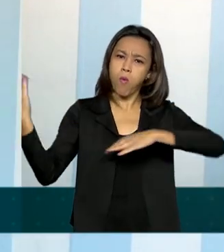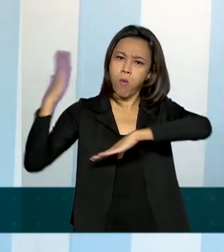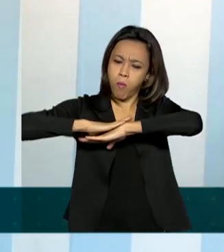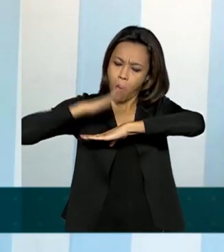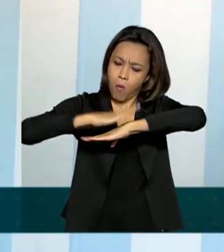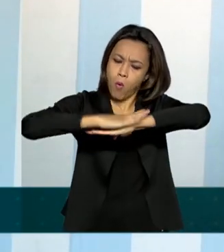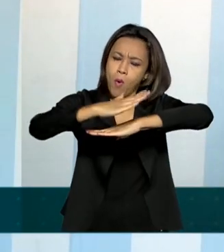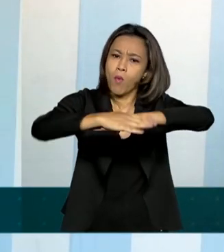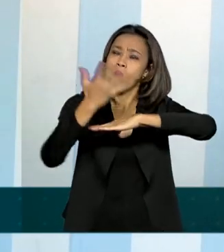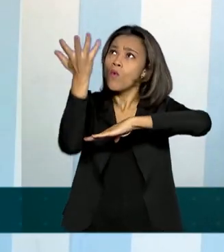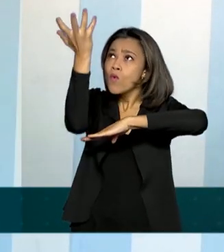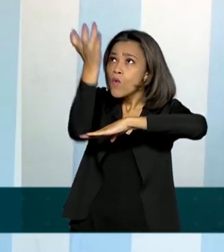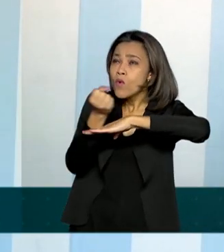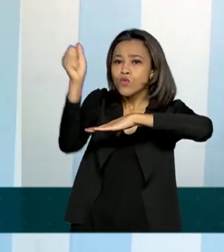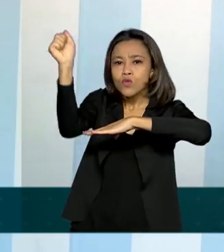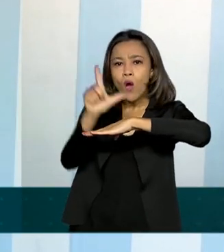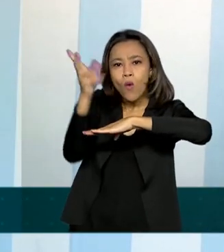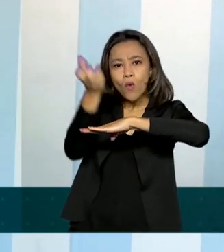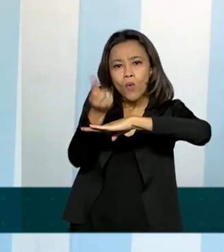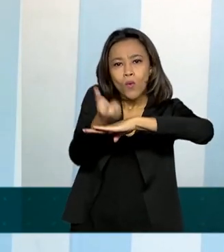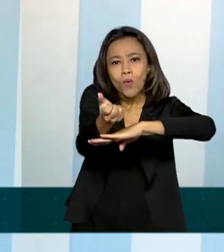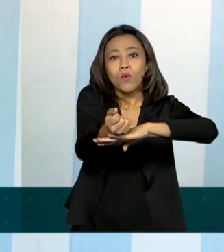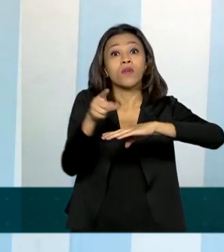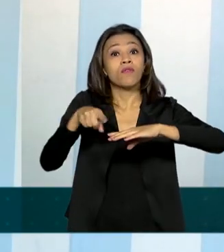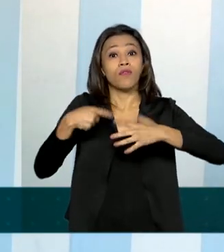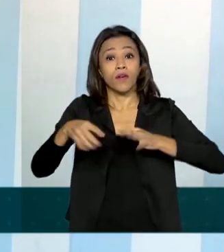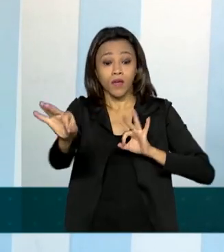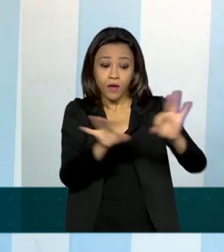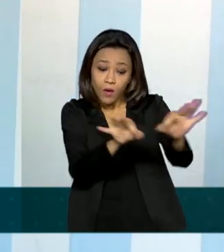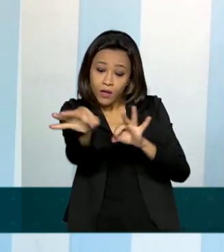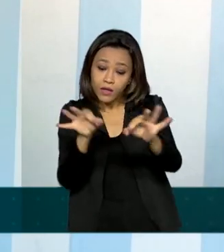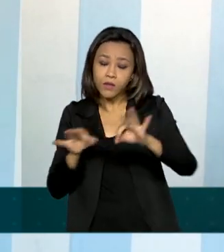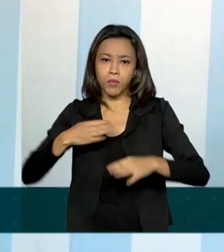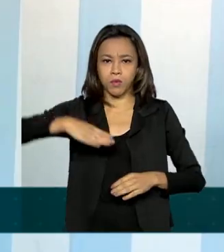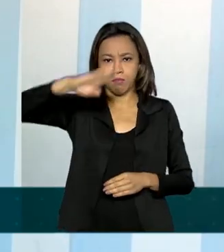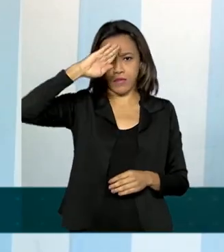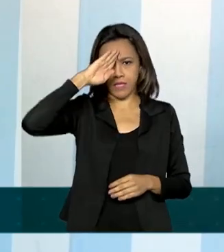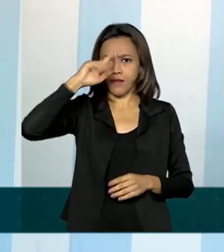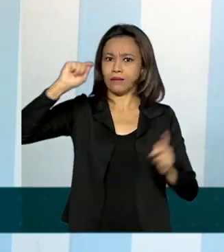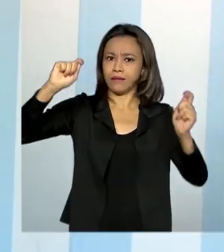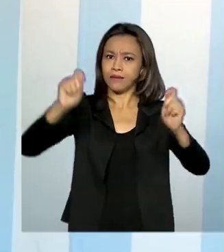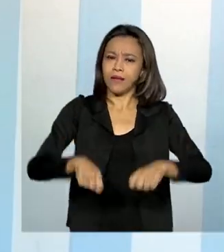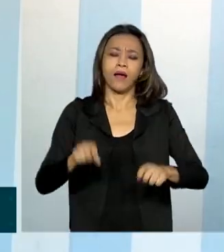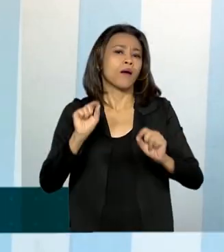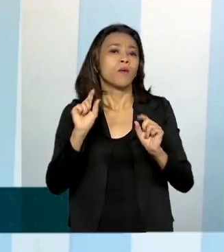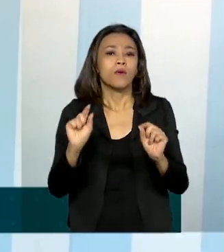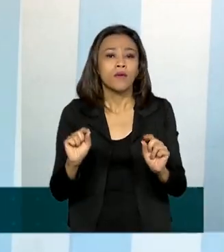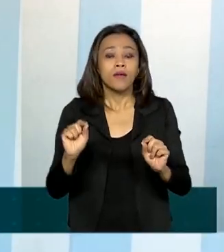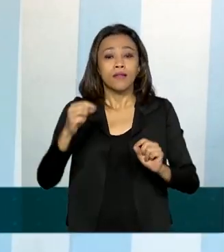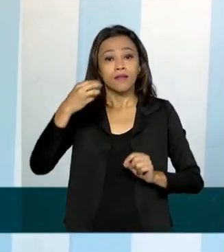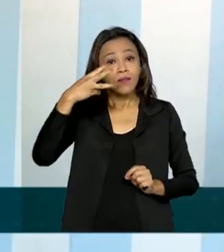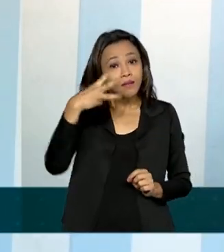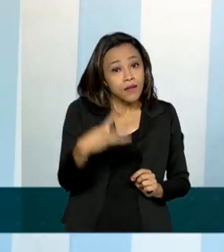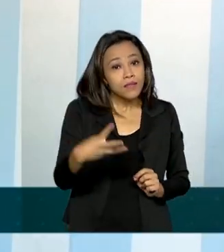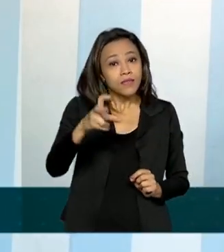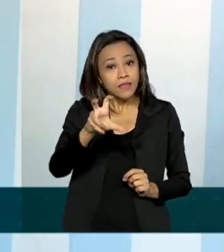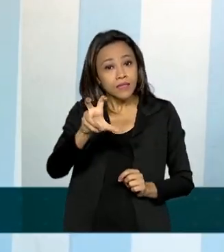fotovoltaico implantado pelos militares daria para atender cerca de 350